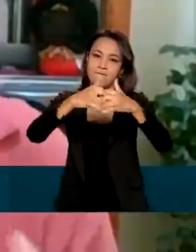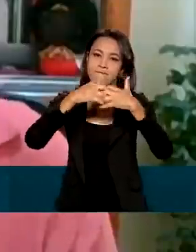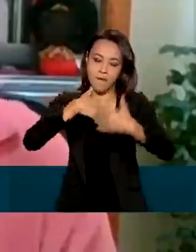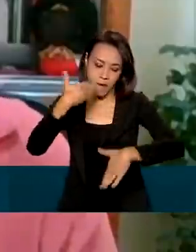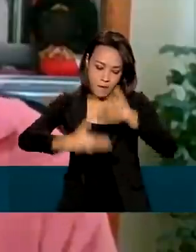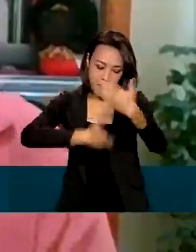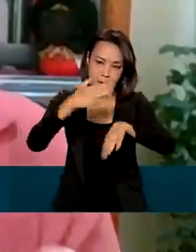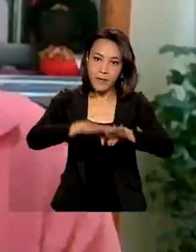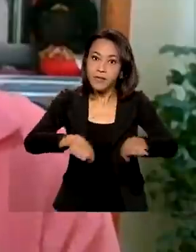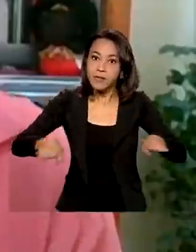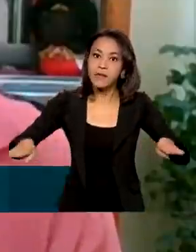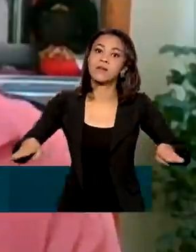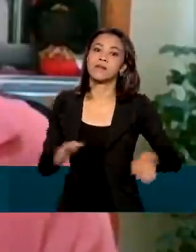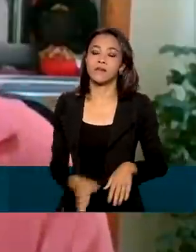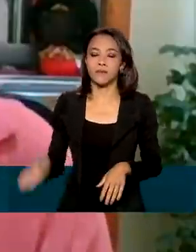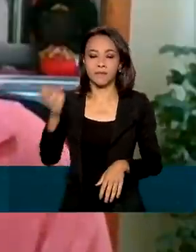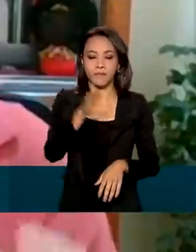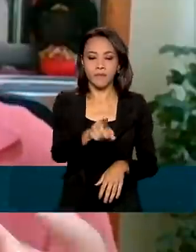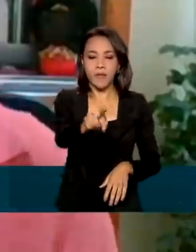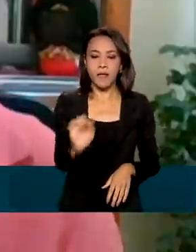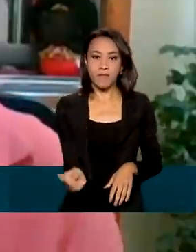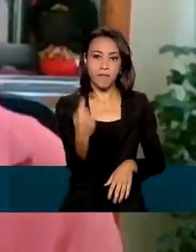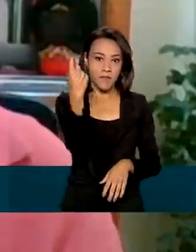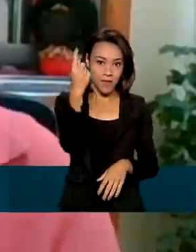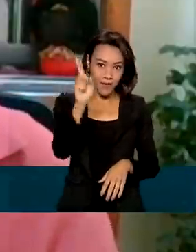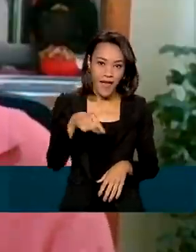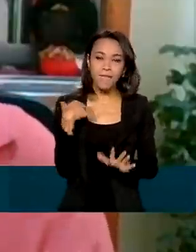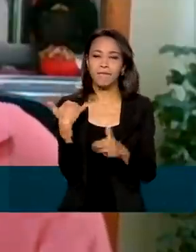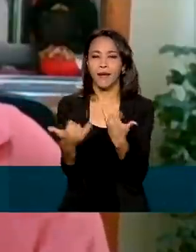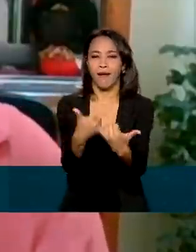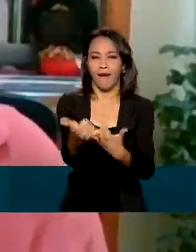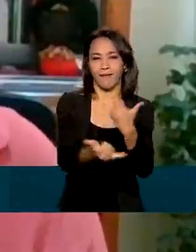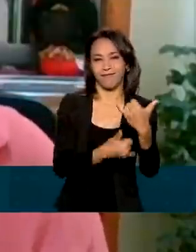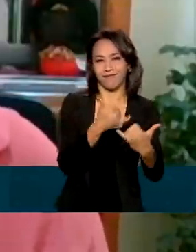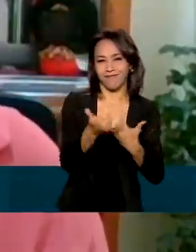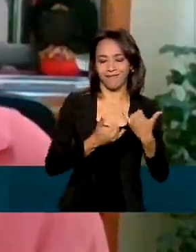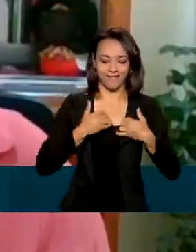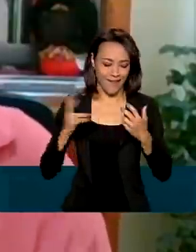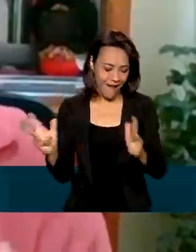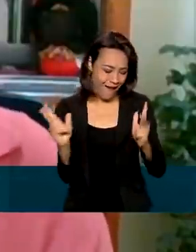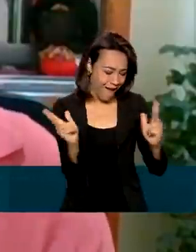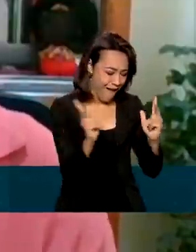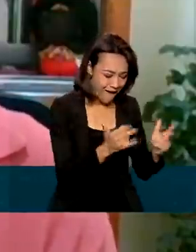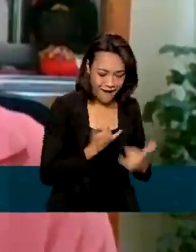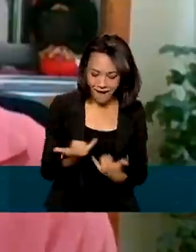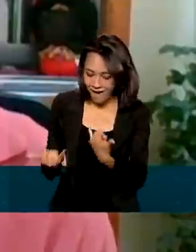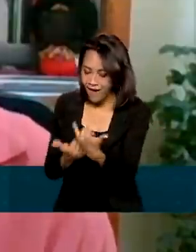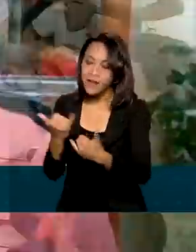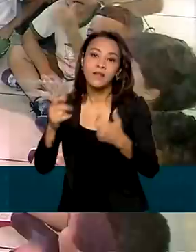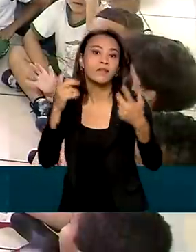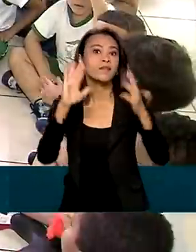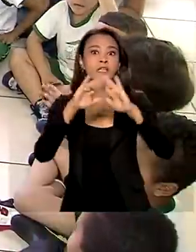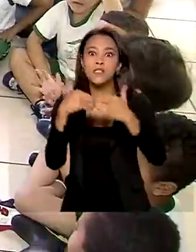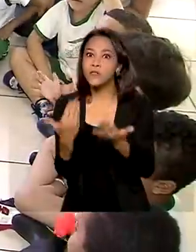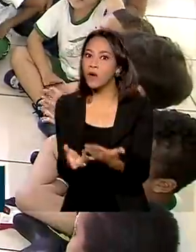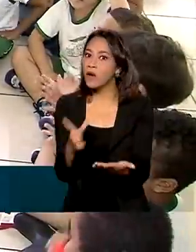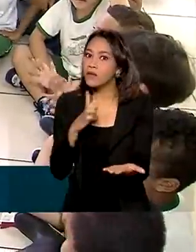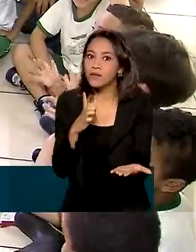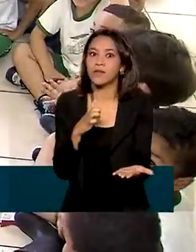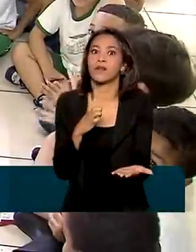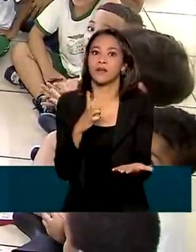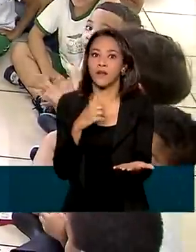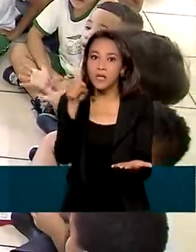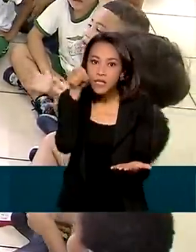fazer cotidiano primeiro das crianças é brincar. Então, a escola de educação infantil tem que ter isso na centralidade. É uma